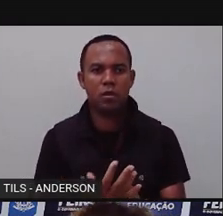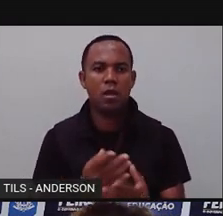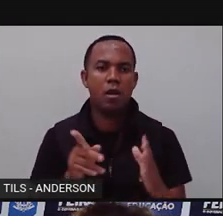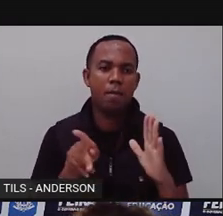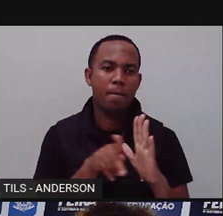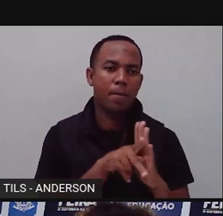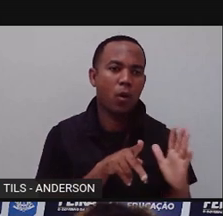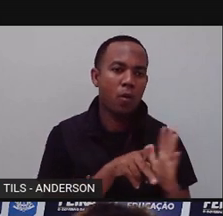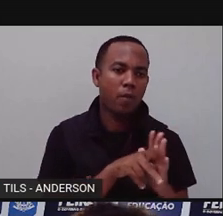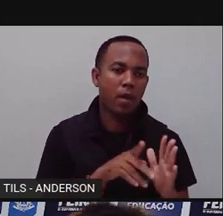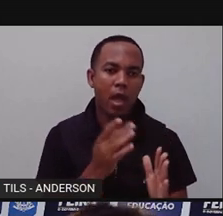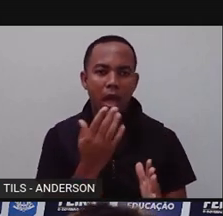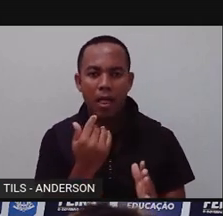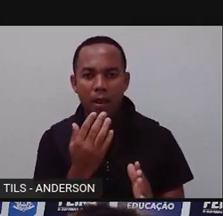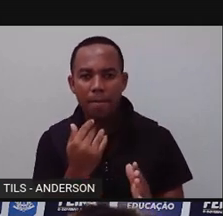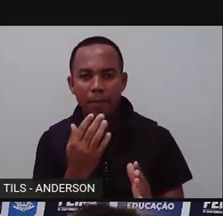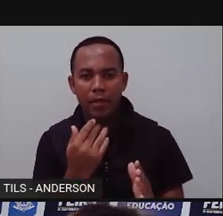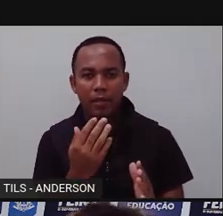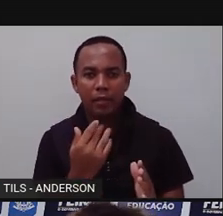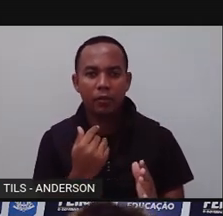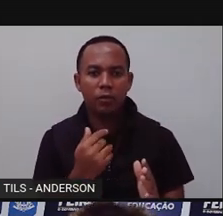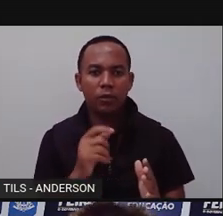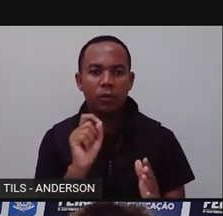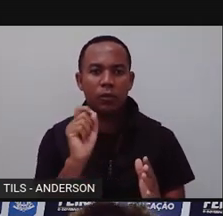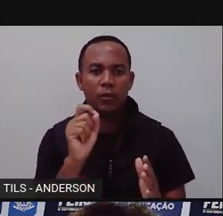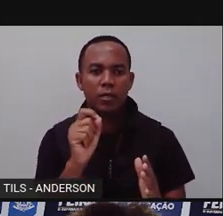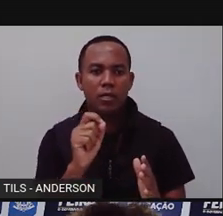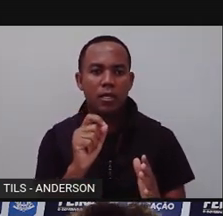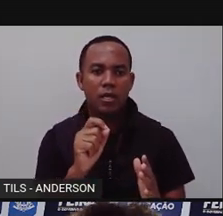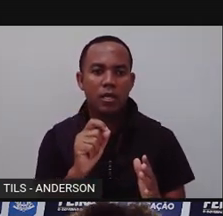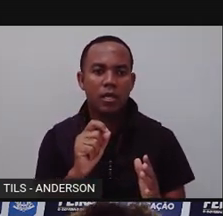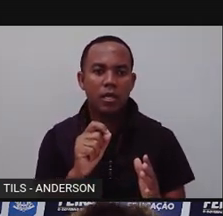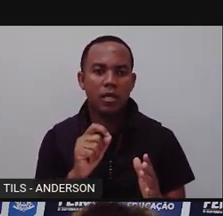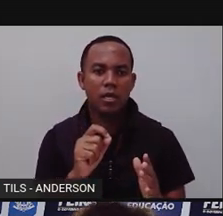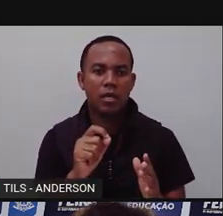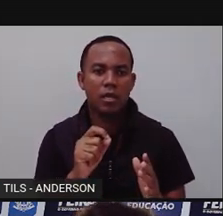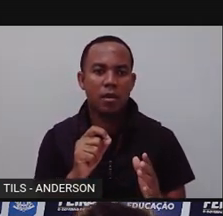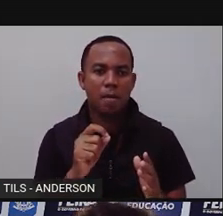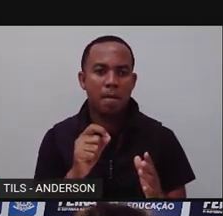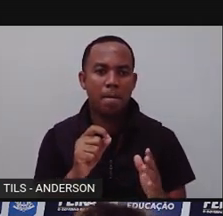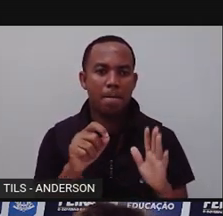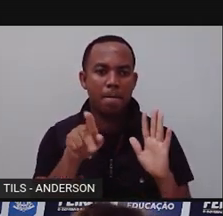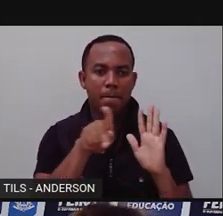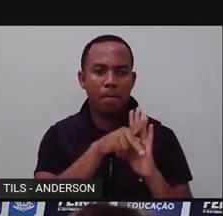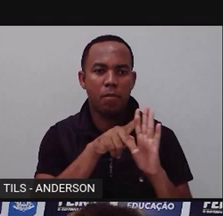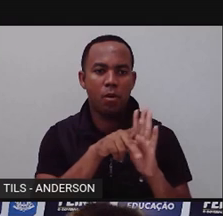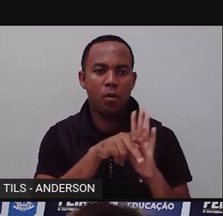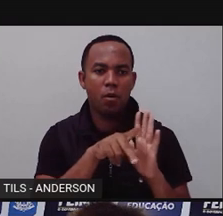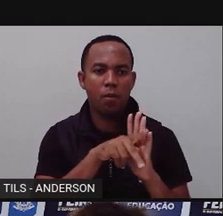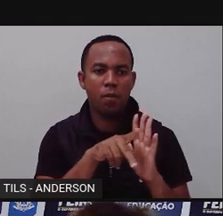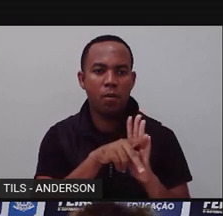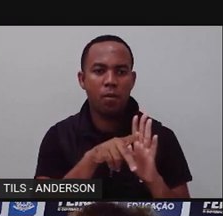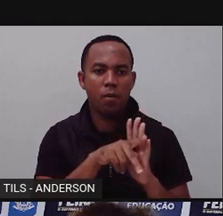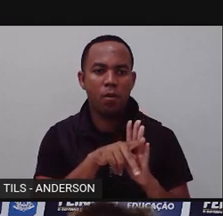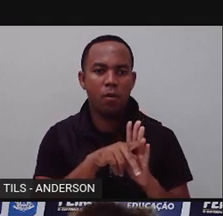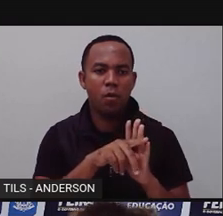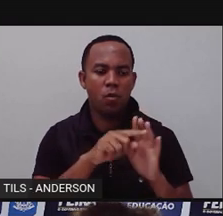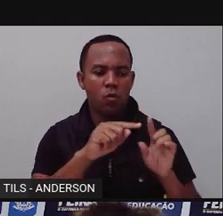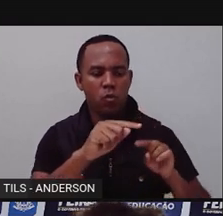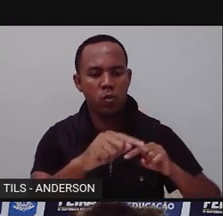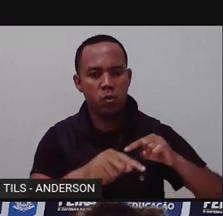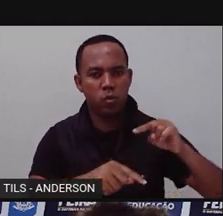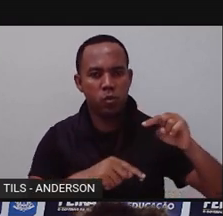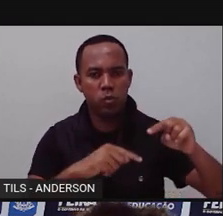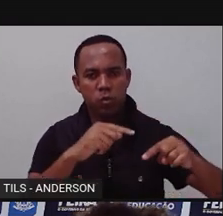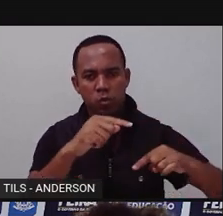seu próprio alimento. E que eles tiram de onde? Da fotossíntese. Certo? Então eles ficam, ó... Lembra que a Pró falou sobre